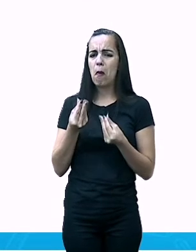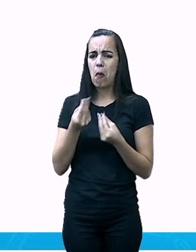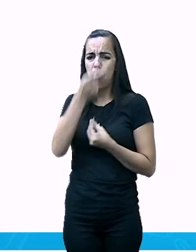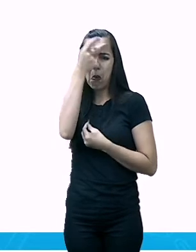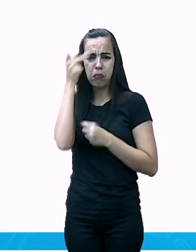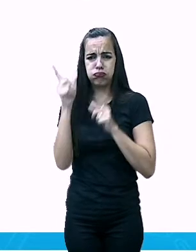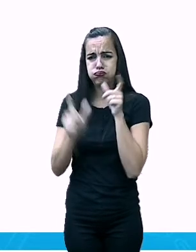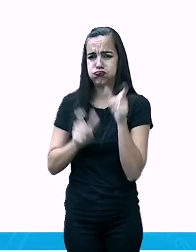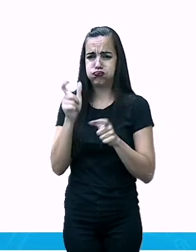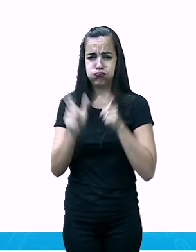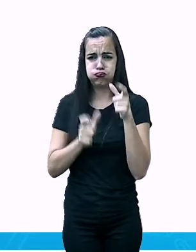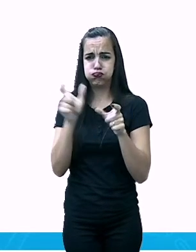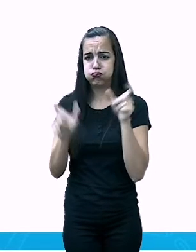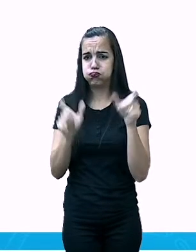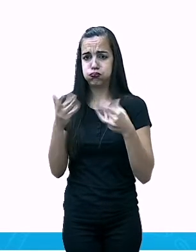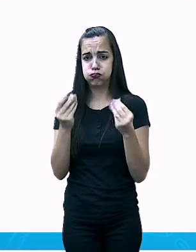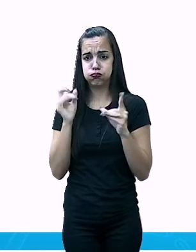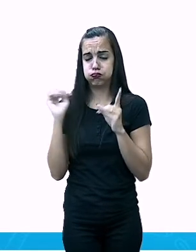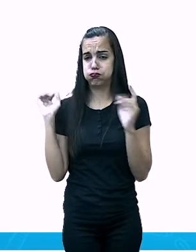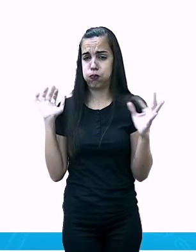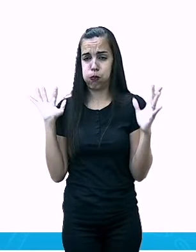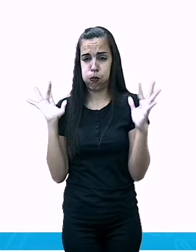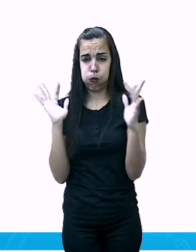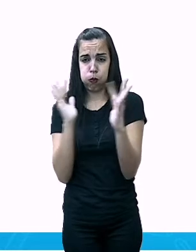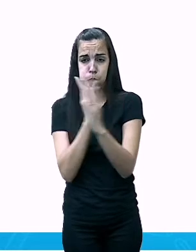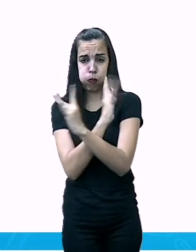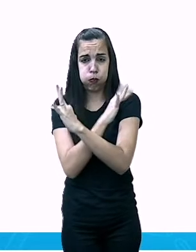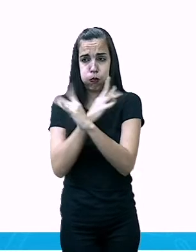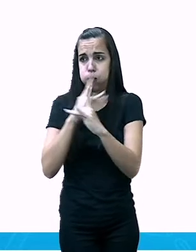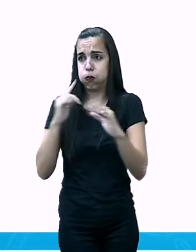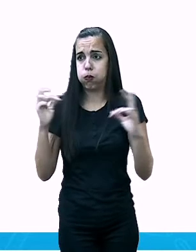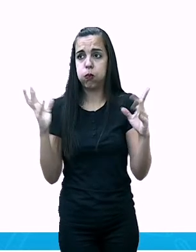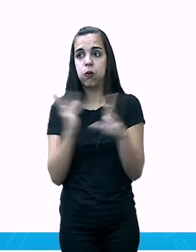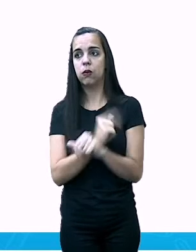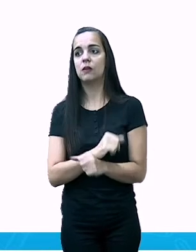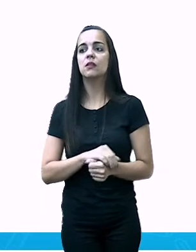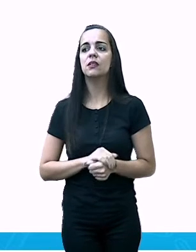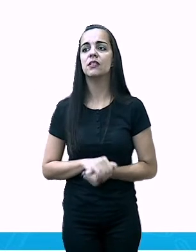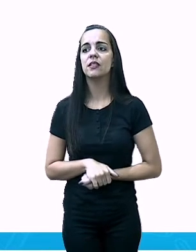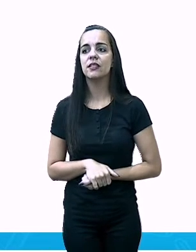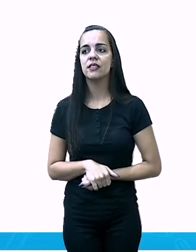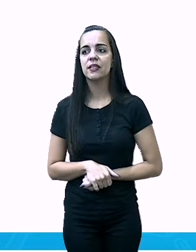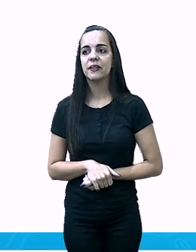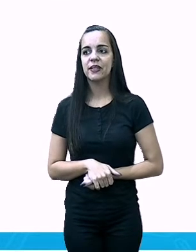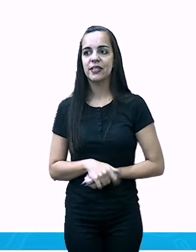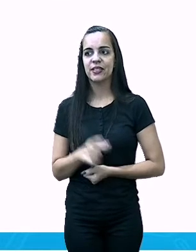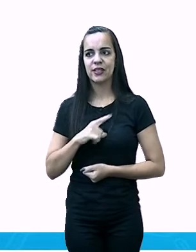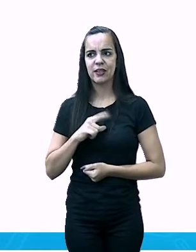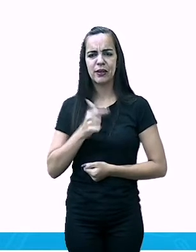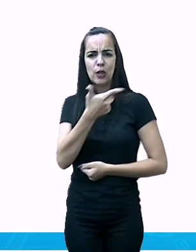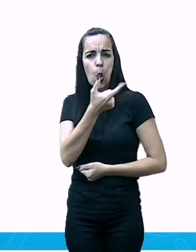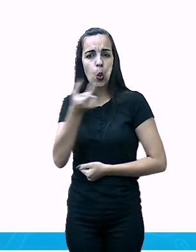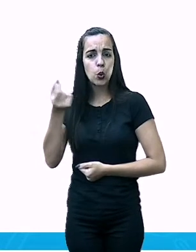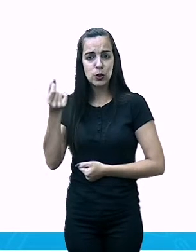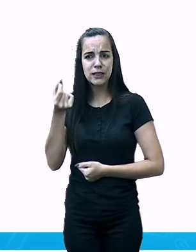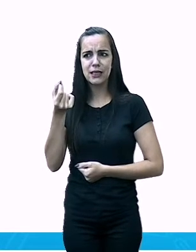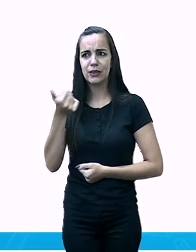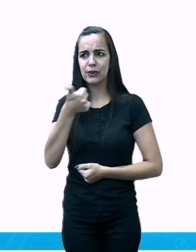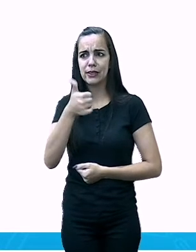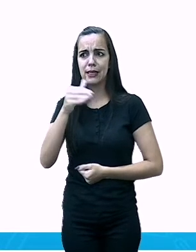é muita gente. Deixa eu falar um negócio para vocês. 210 é muita gente?